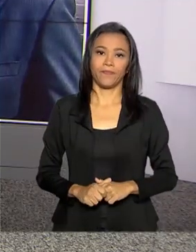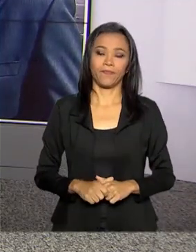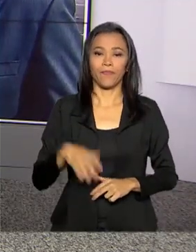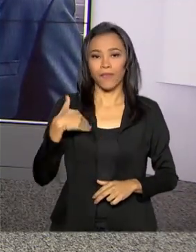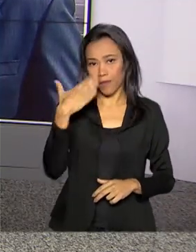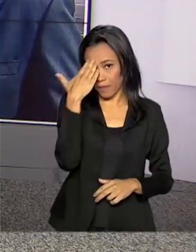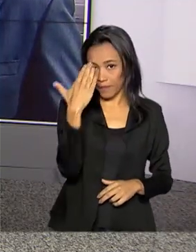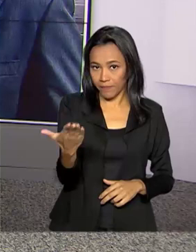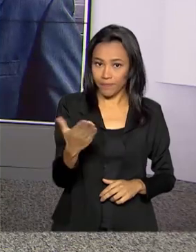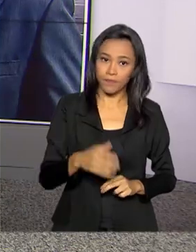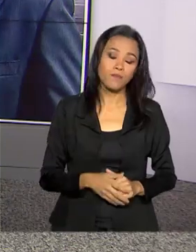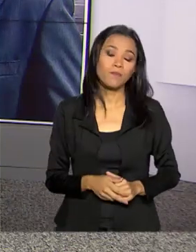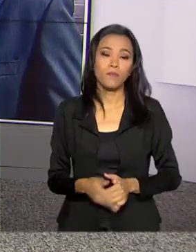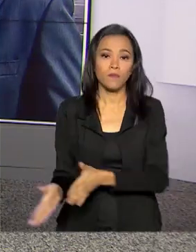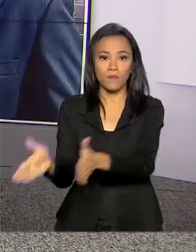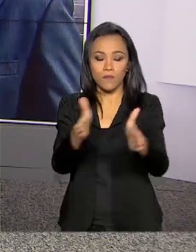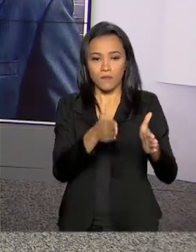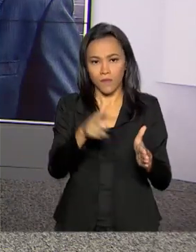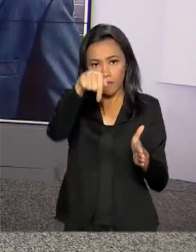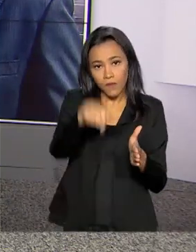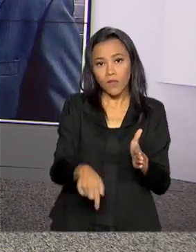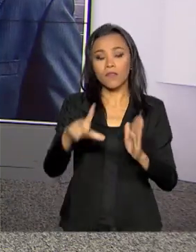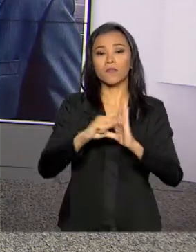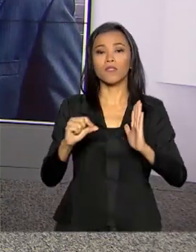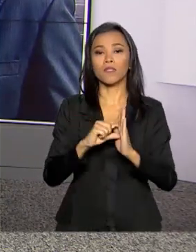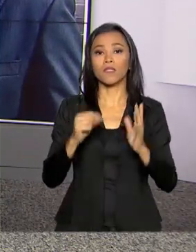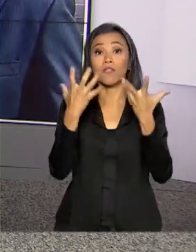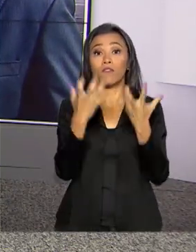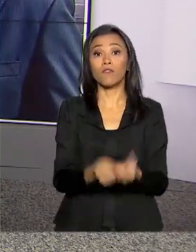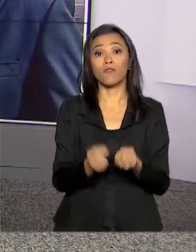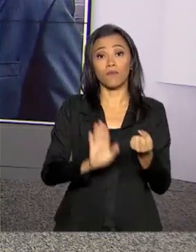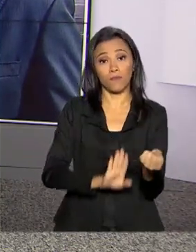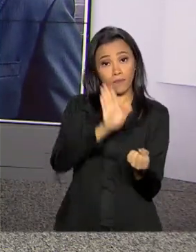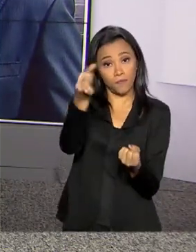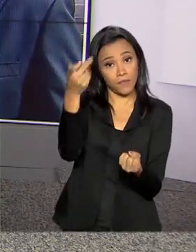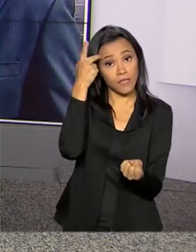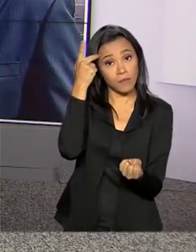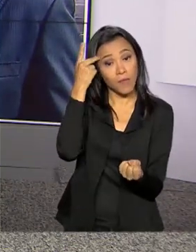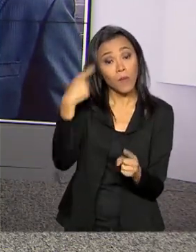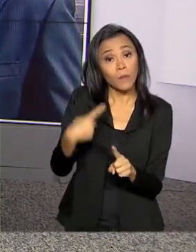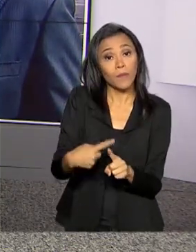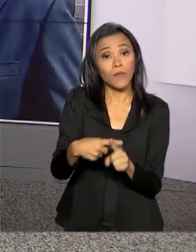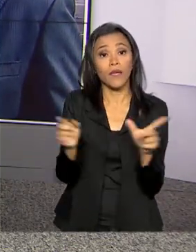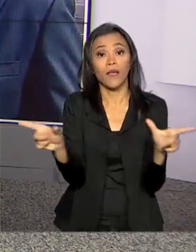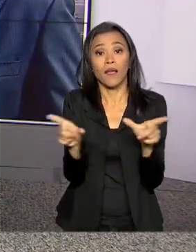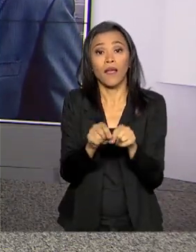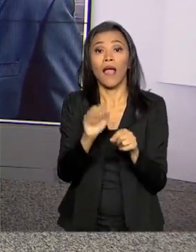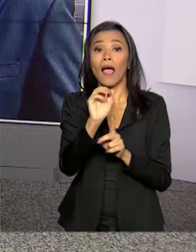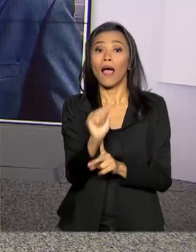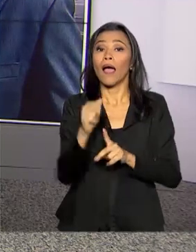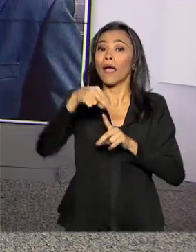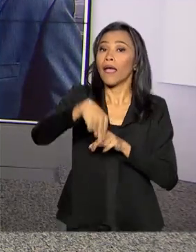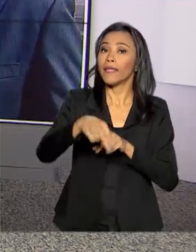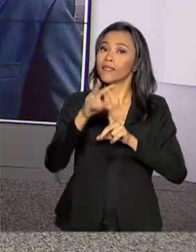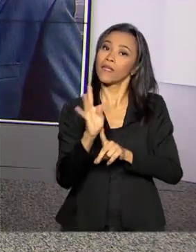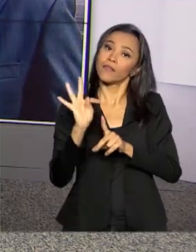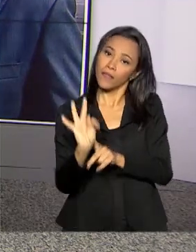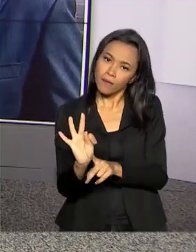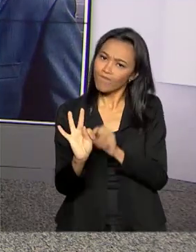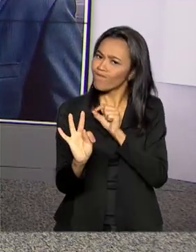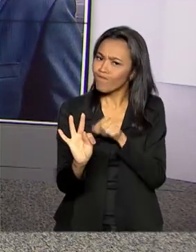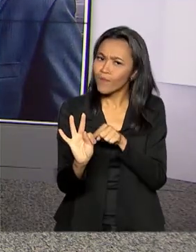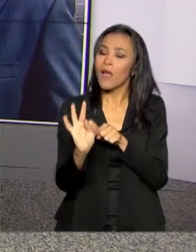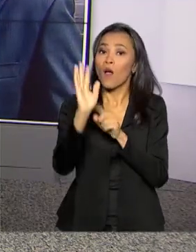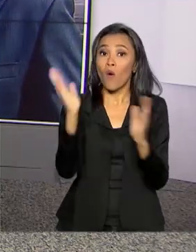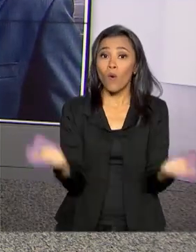Obrigada, Luciana. Bom, daqui de Brasília, agora a gente vai a São Paulo, porque a Agência Nacional de Transportes Terrestres, a NTT,